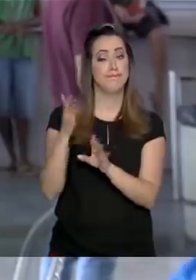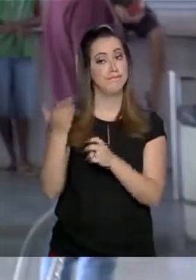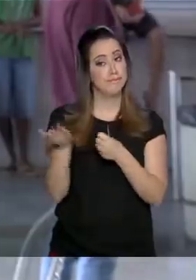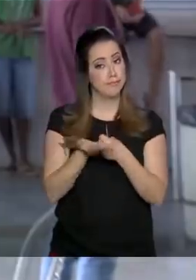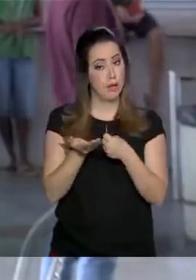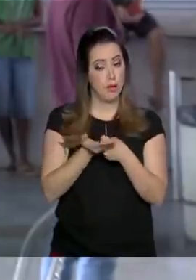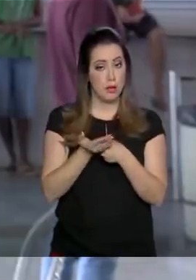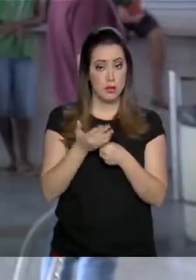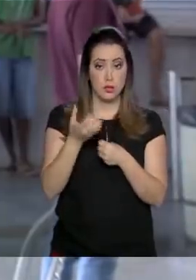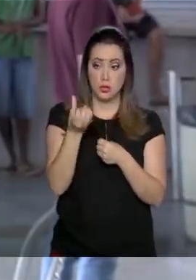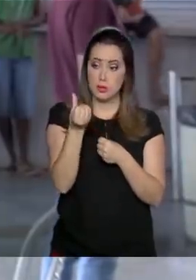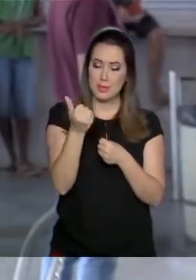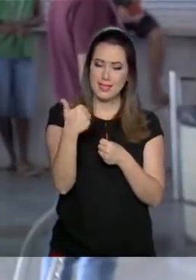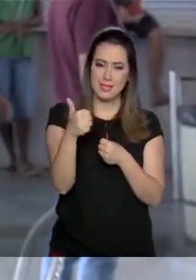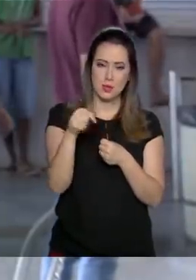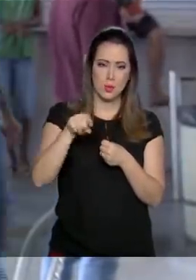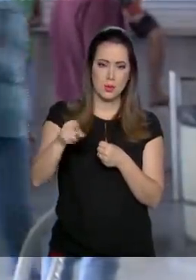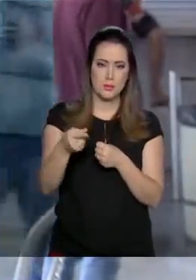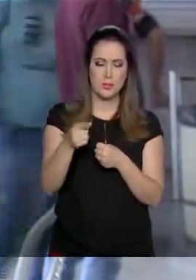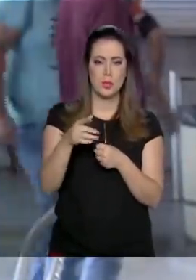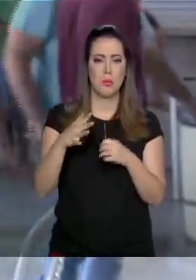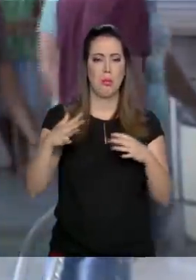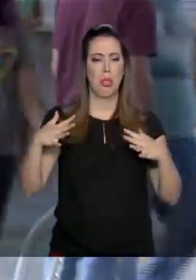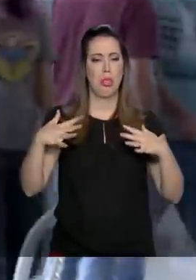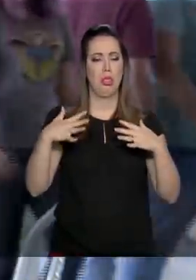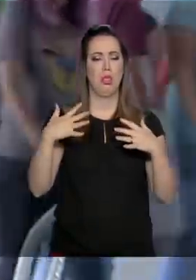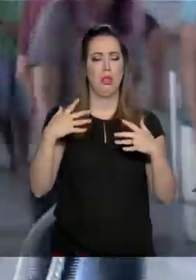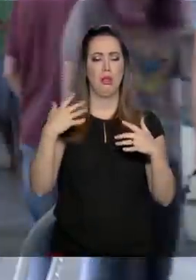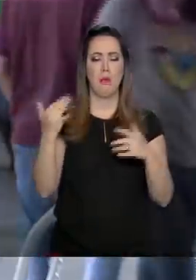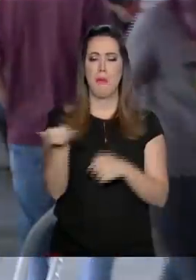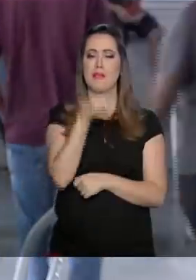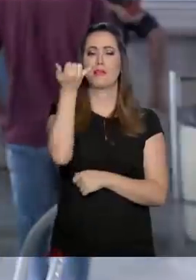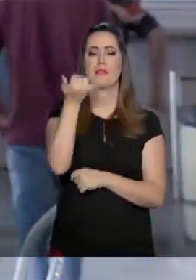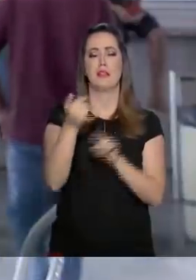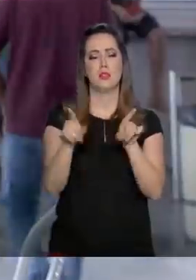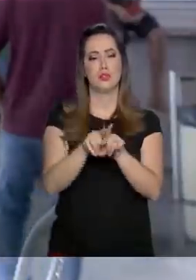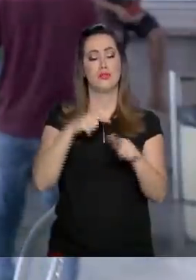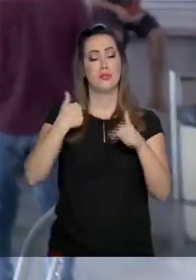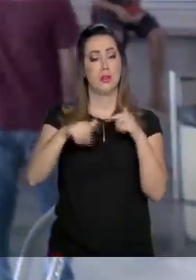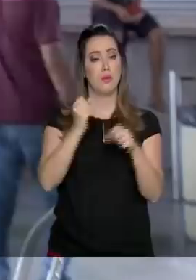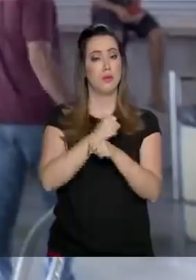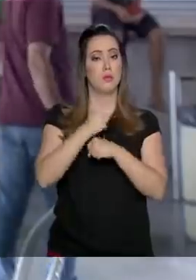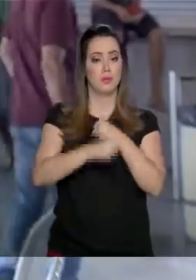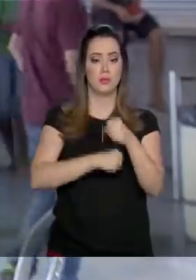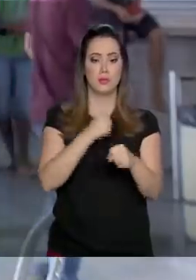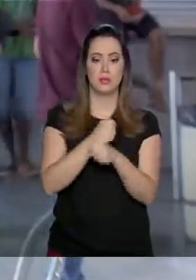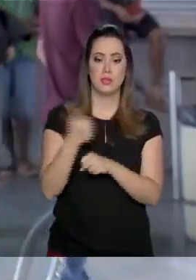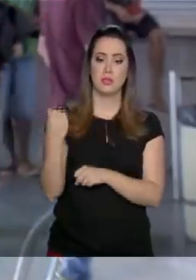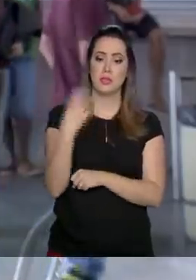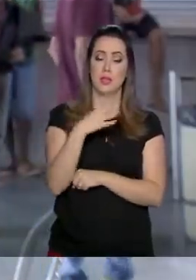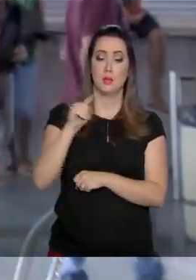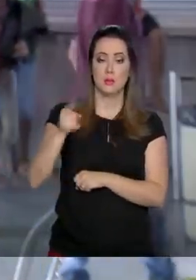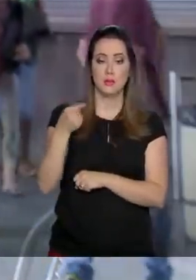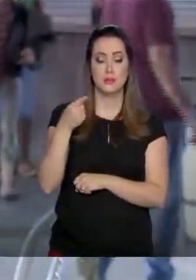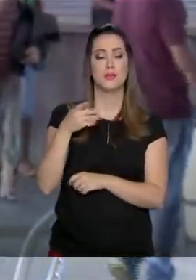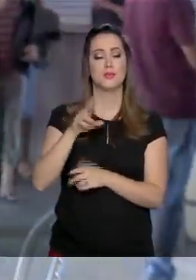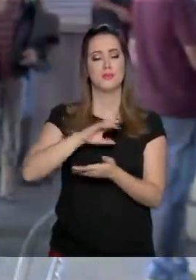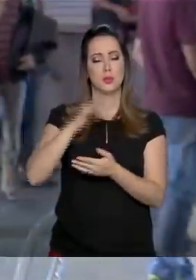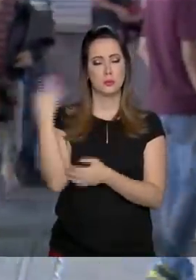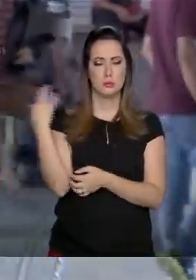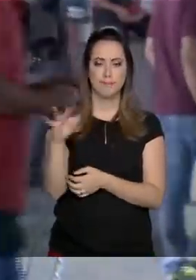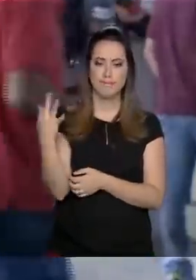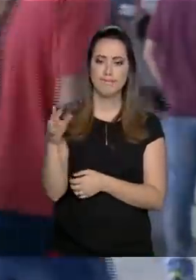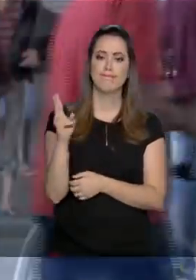611 mil acidentes de trabalho por ano, 14 mil desses com sequelas permanentes e 2.300 mortes.